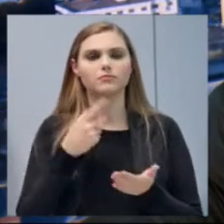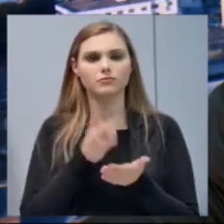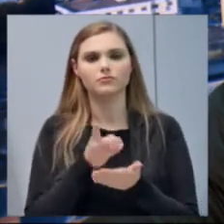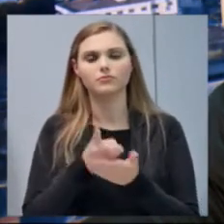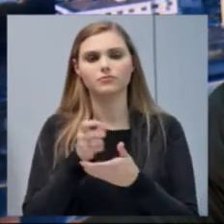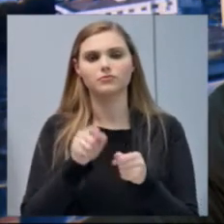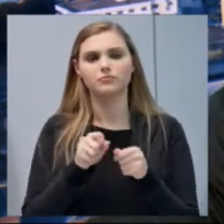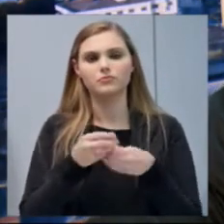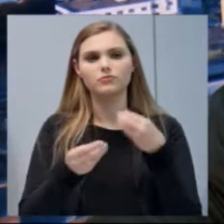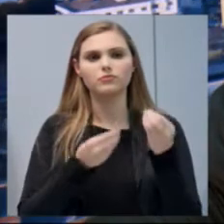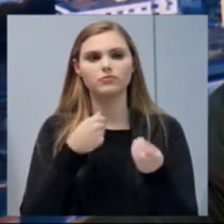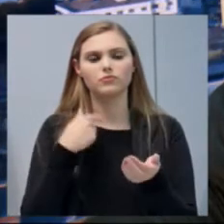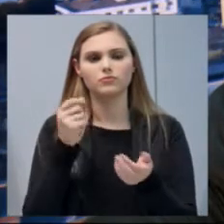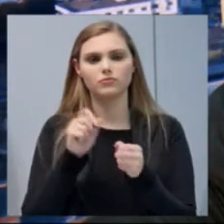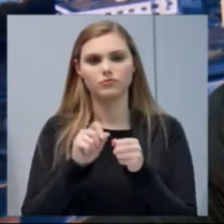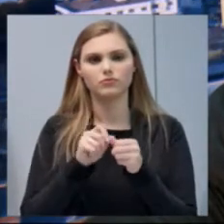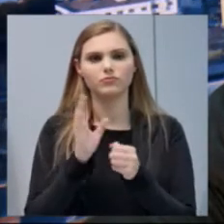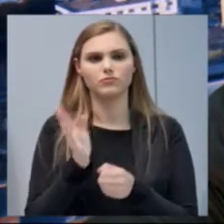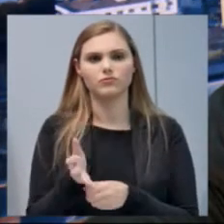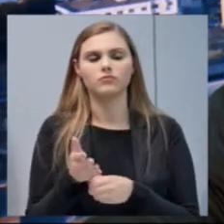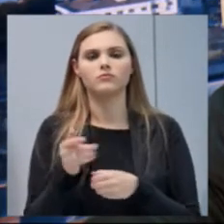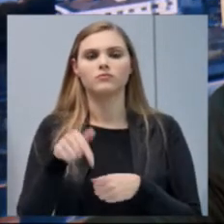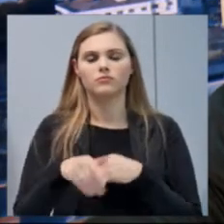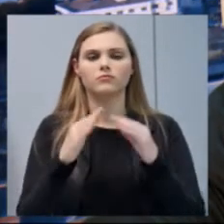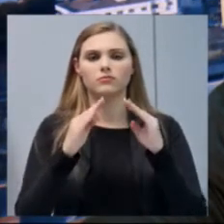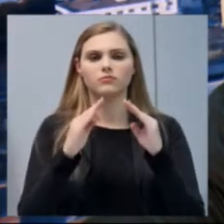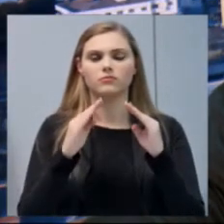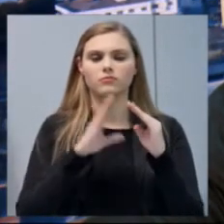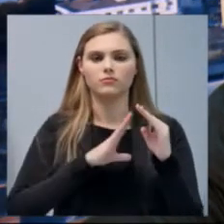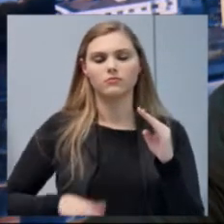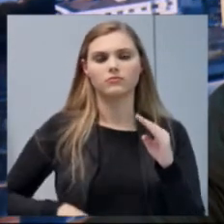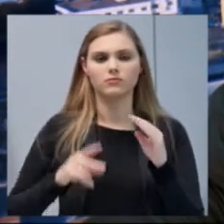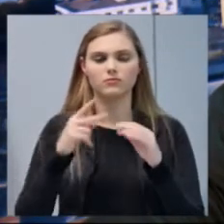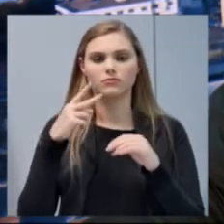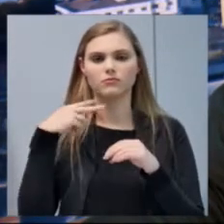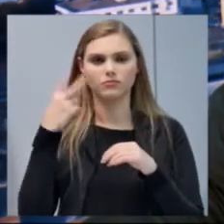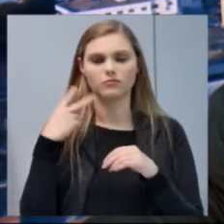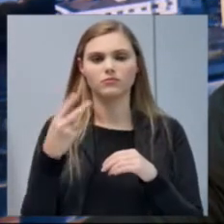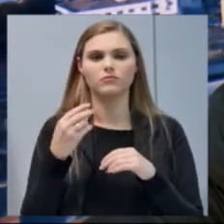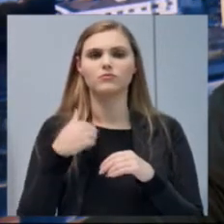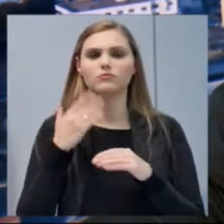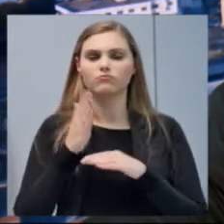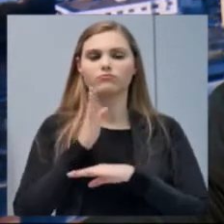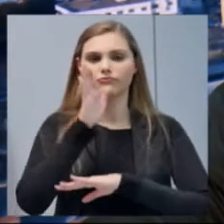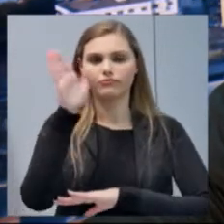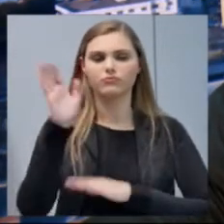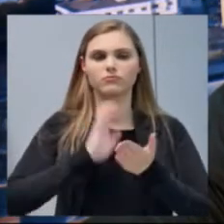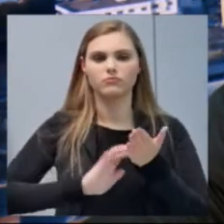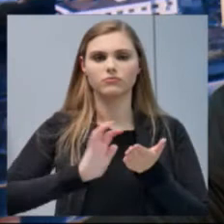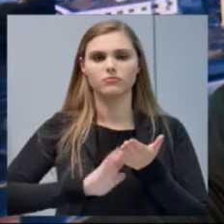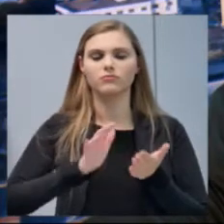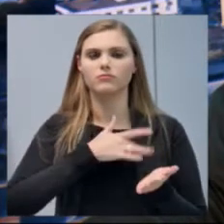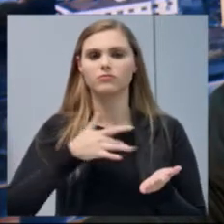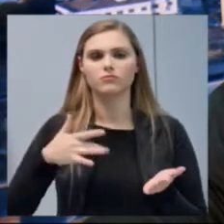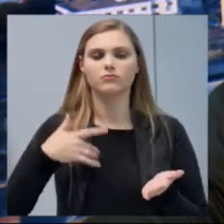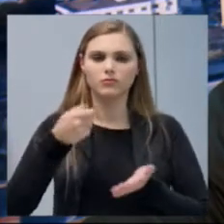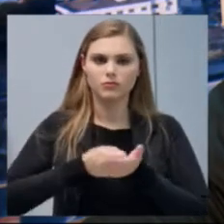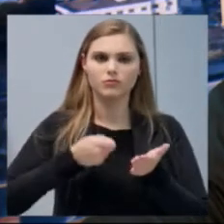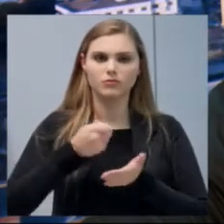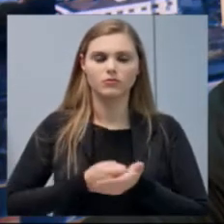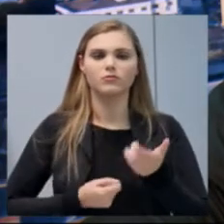como tenho feito, tanto aqui nesta casa, como já fui à Secretaria de Saúde cobrar algumas